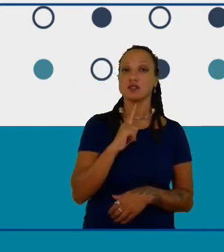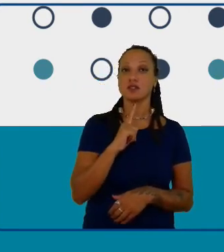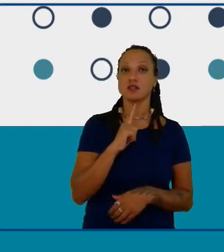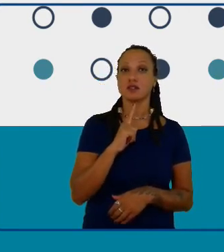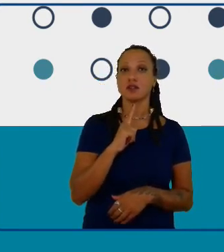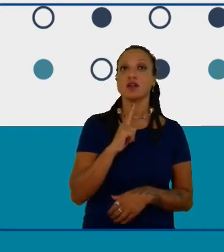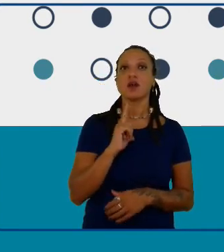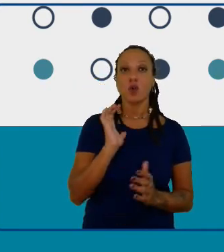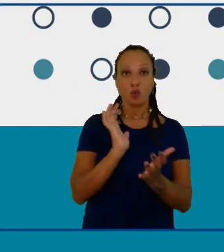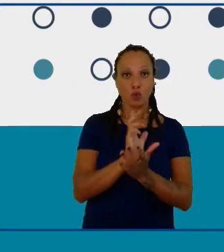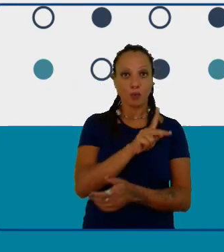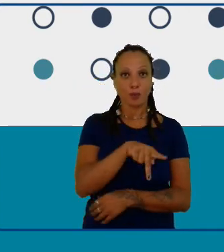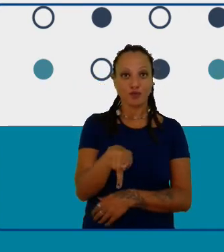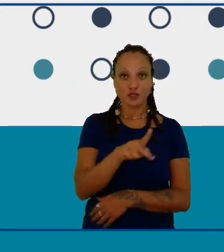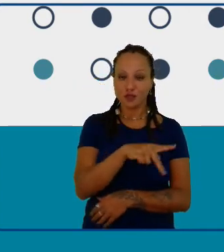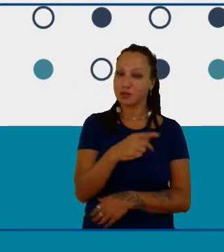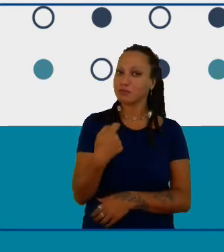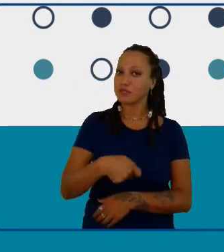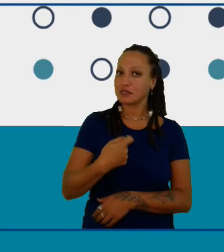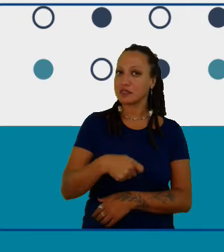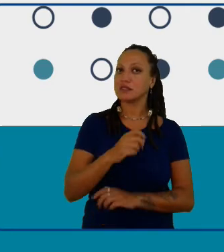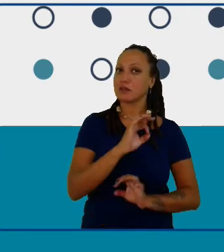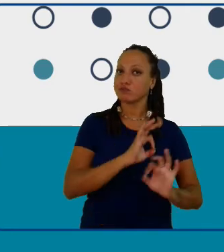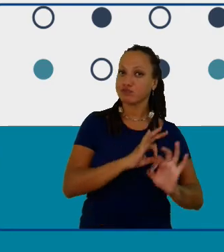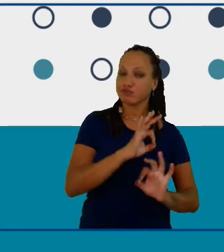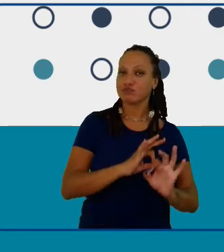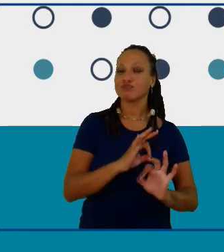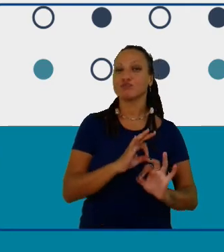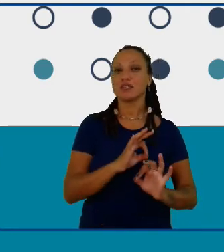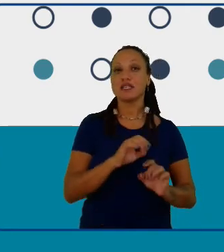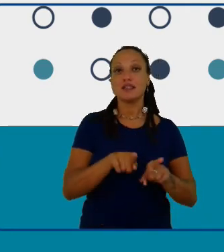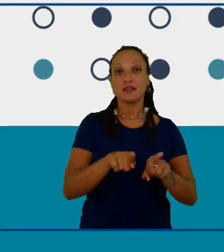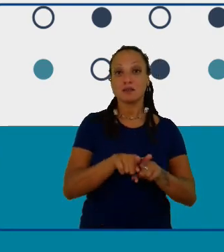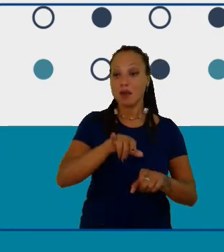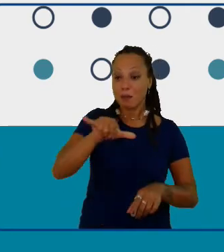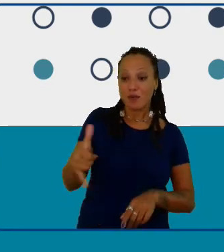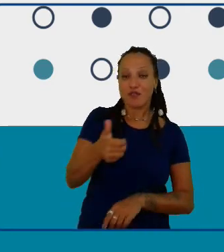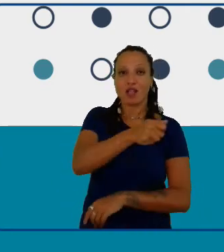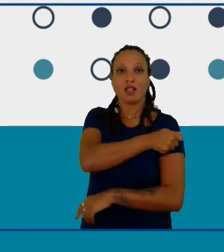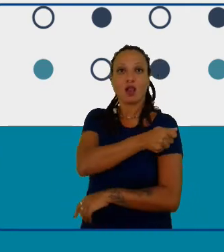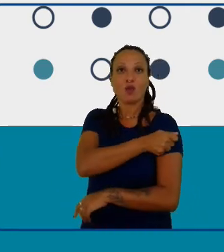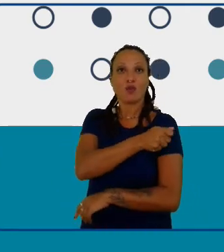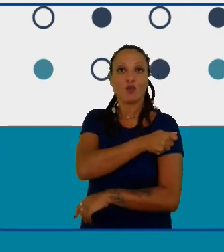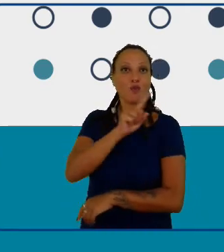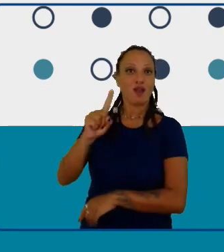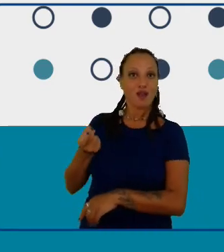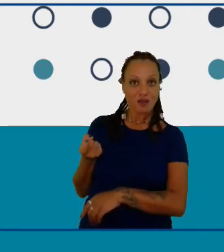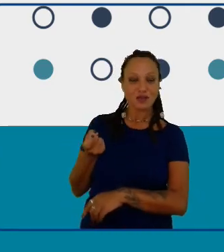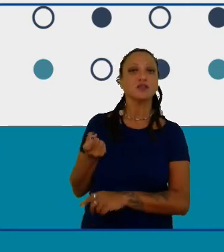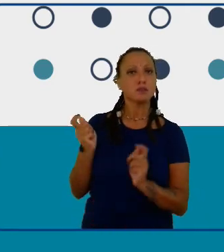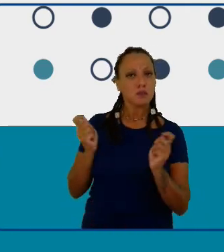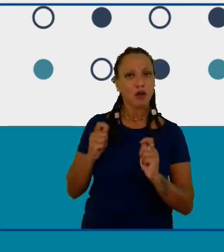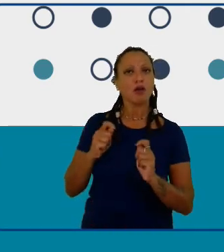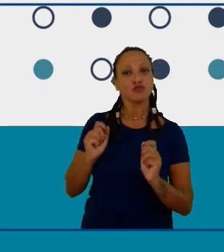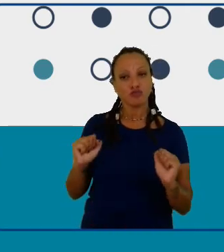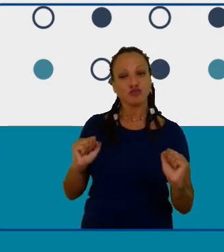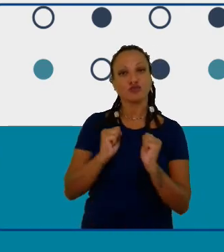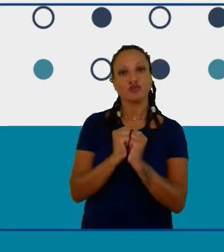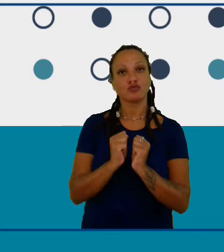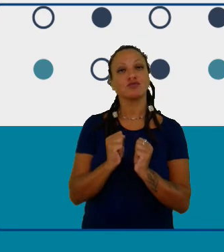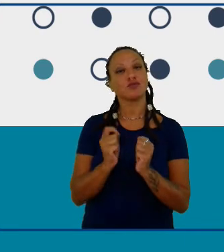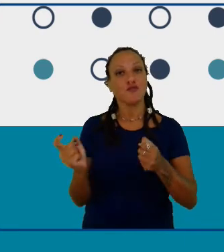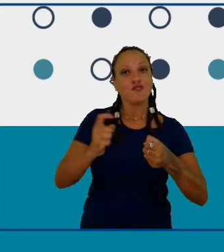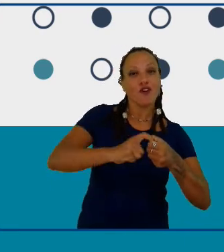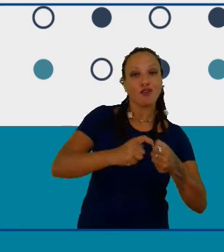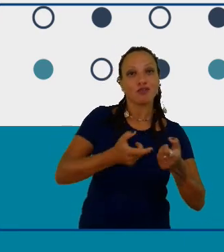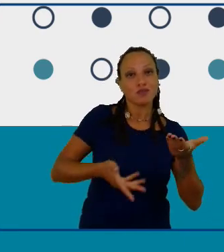docente os professores mas você aproveitar os próprios alunos né que passaram por alguma das iniciativas pra que eles retornem e